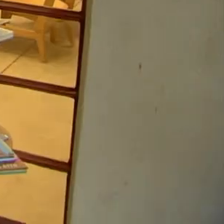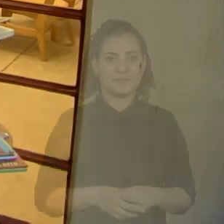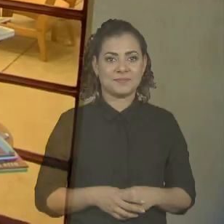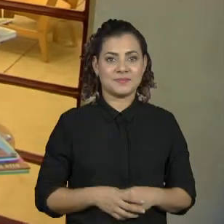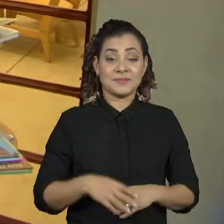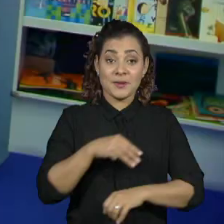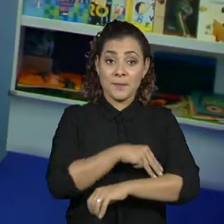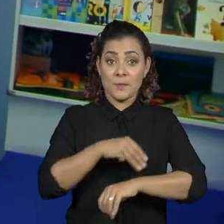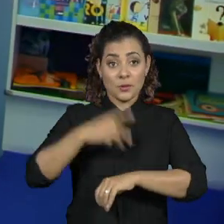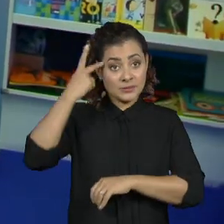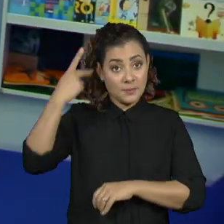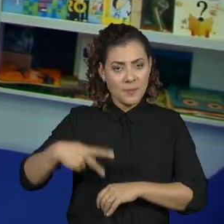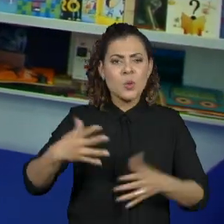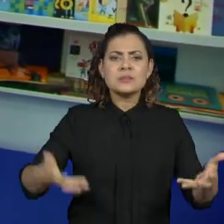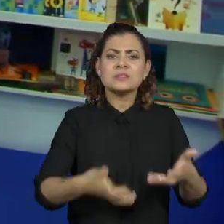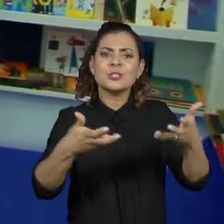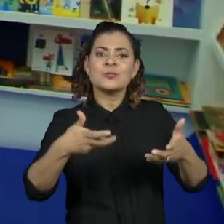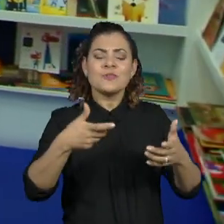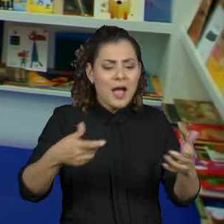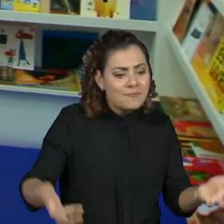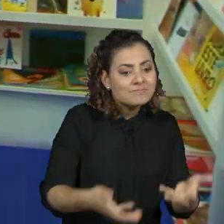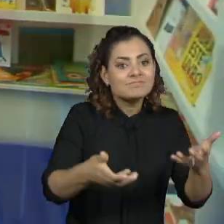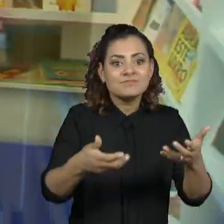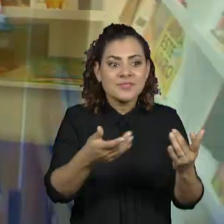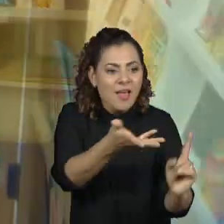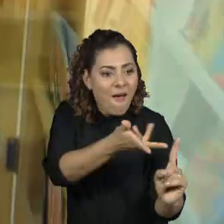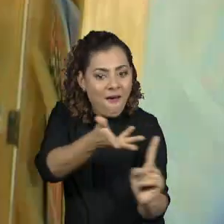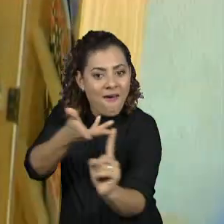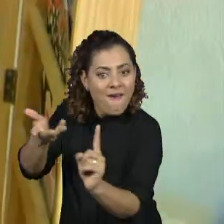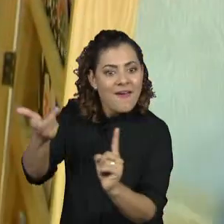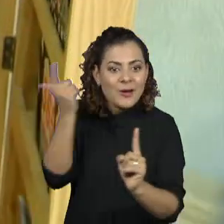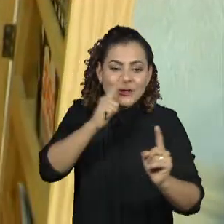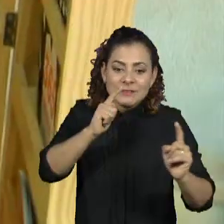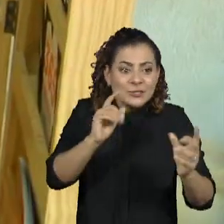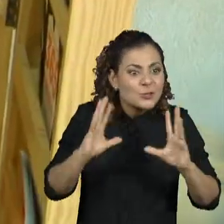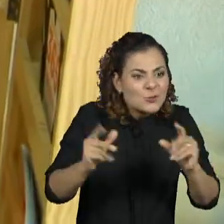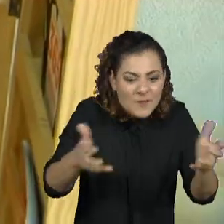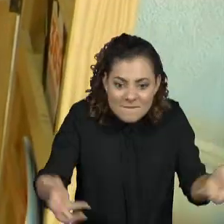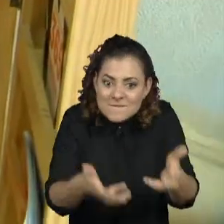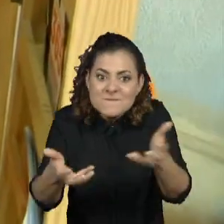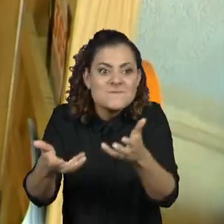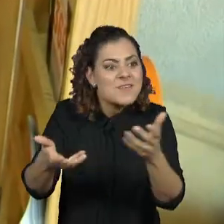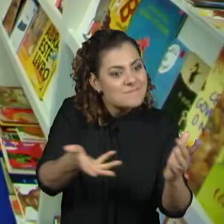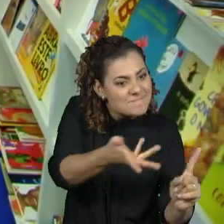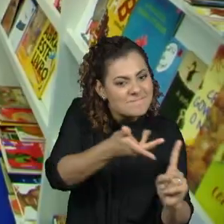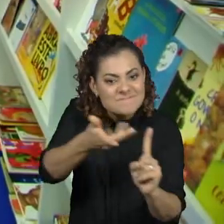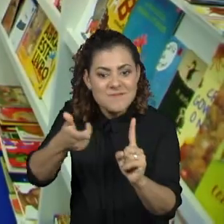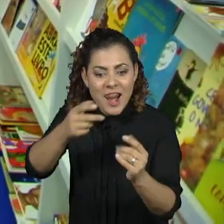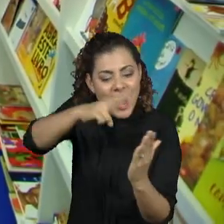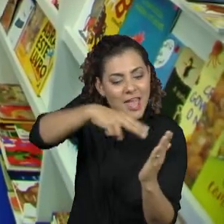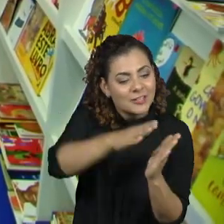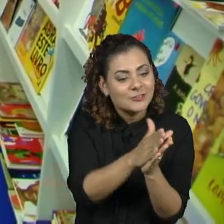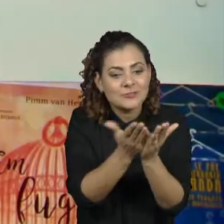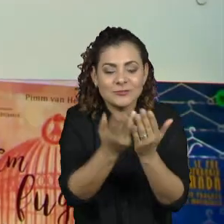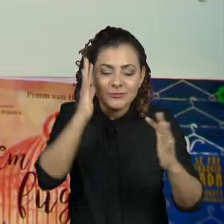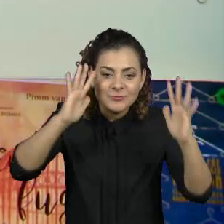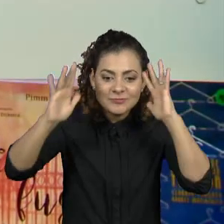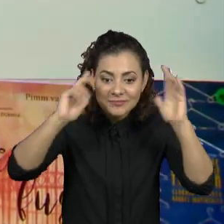Incentivar, promover, atrair, fazer de tudo para deixar a leitura fluir.